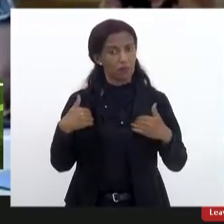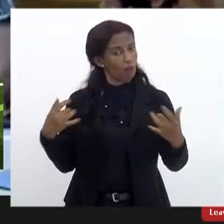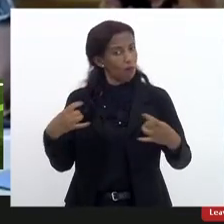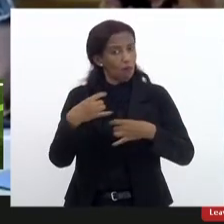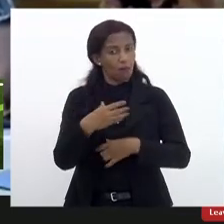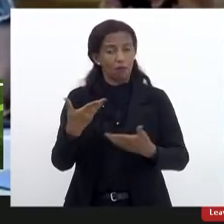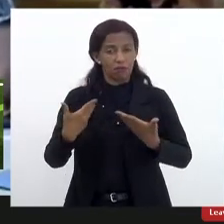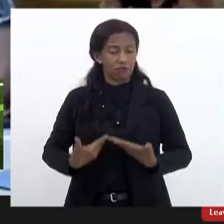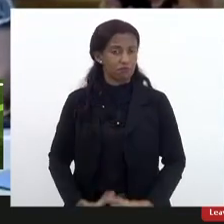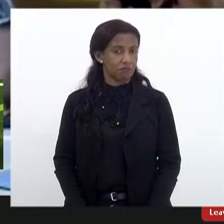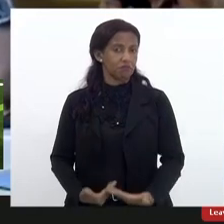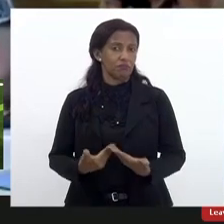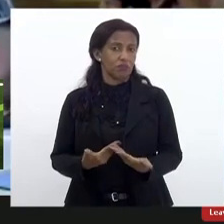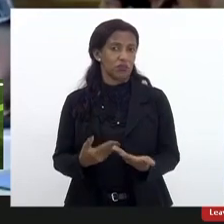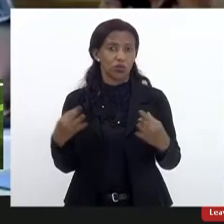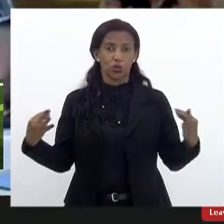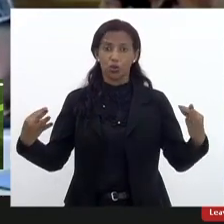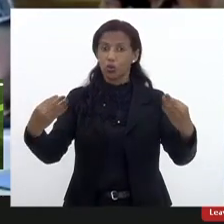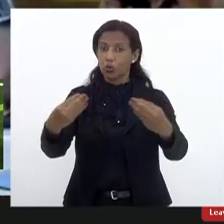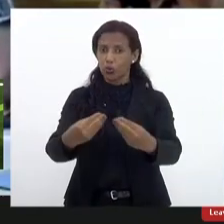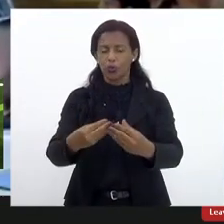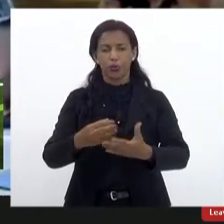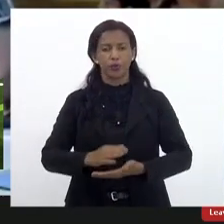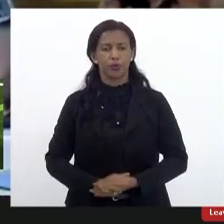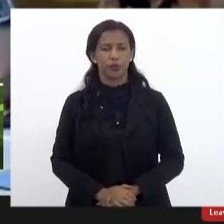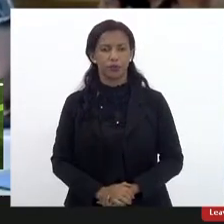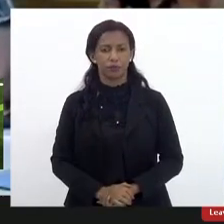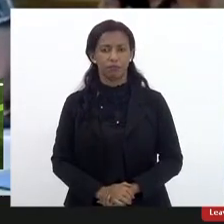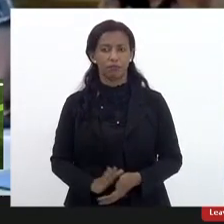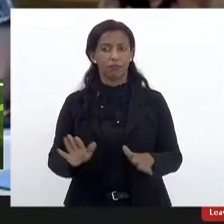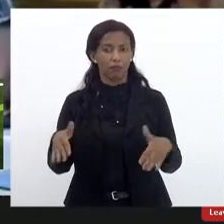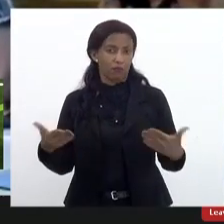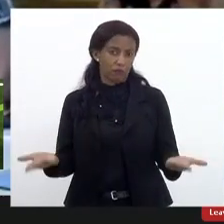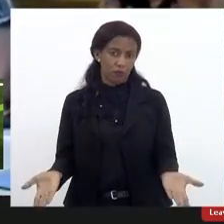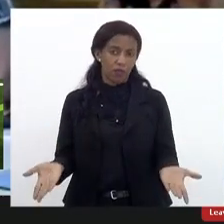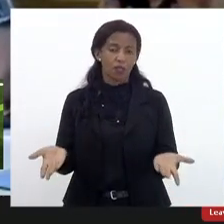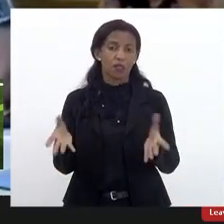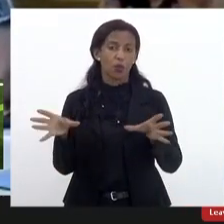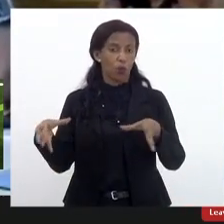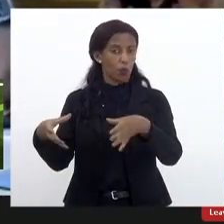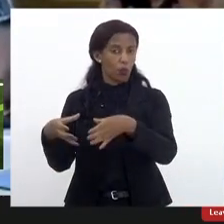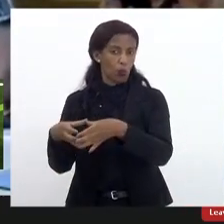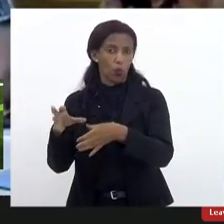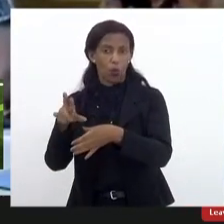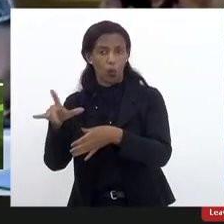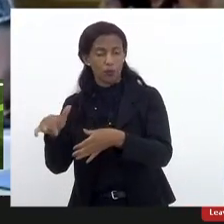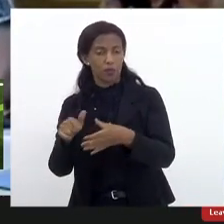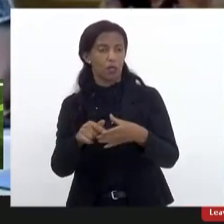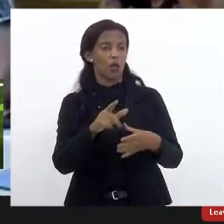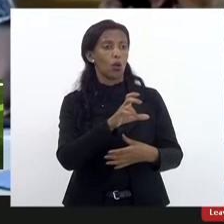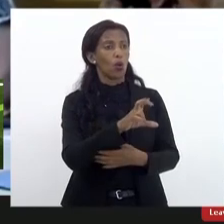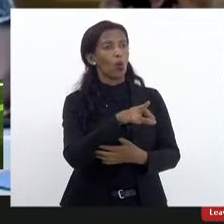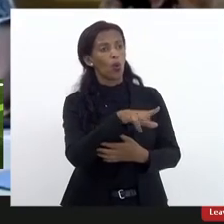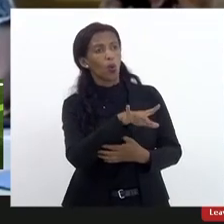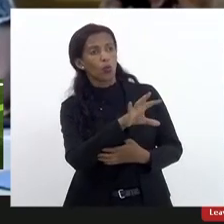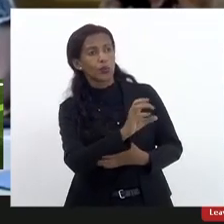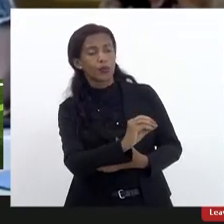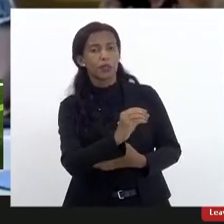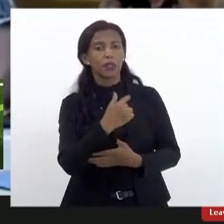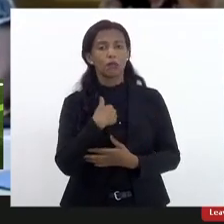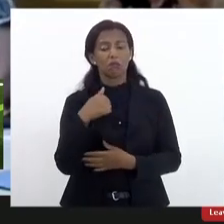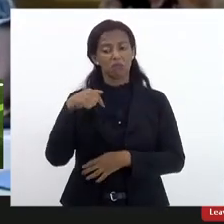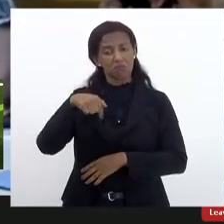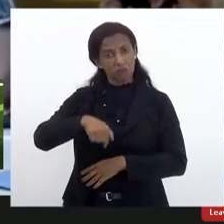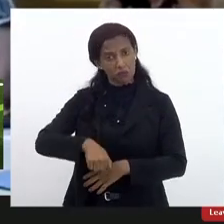disposição de todos, assim como a comissão, o conselho, a gente está